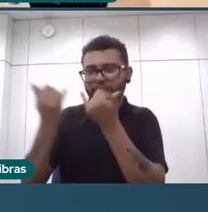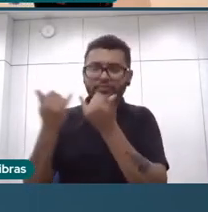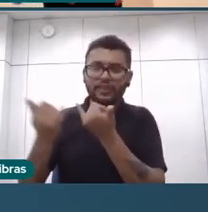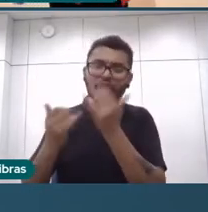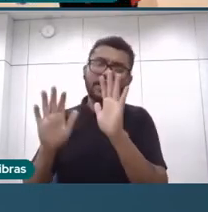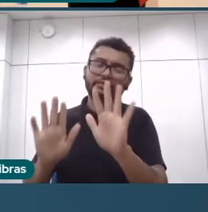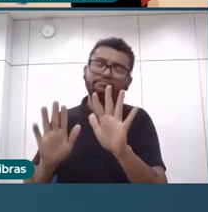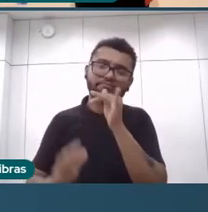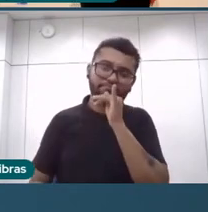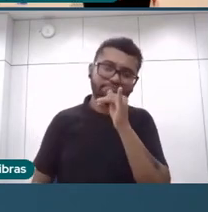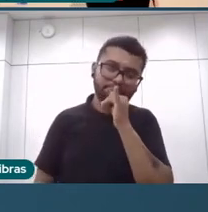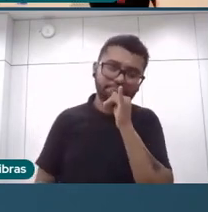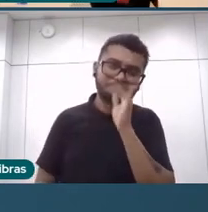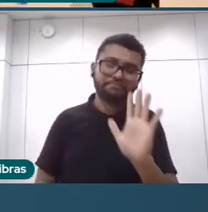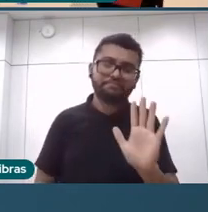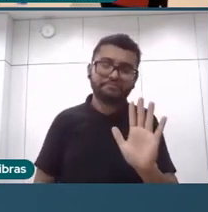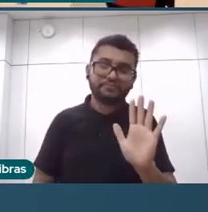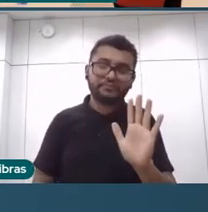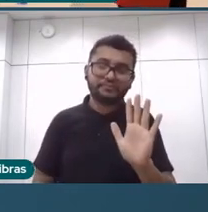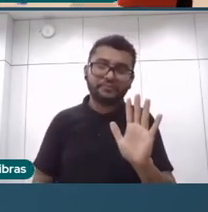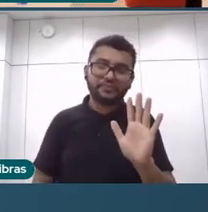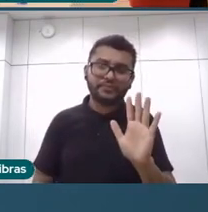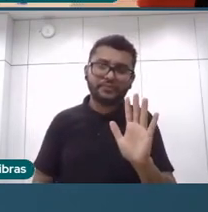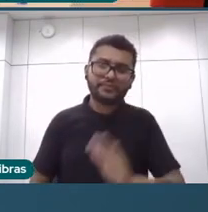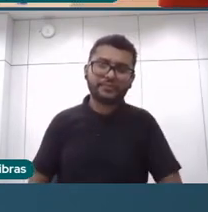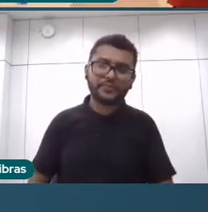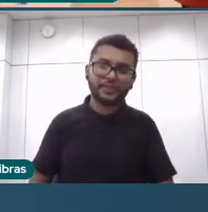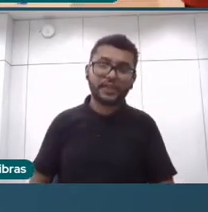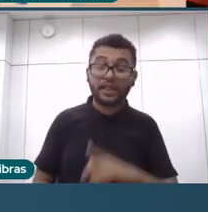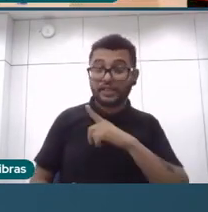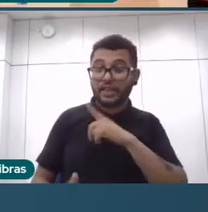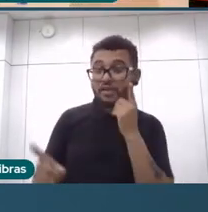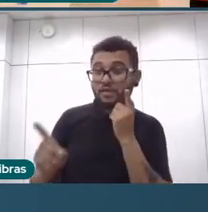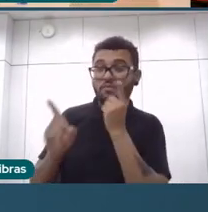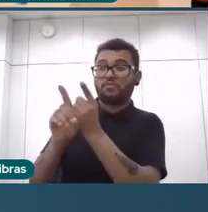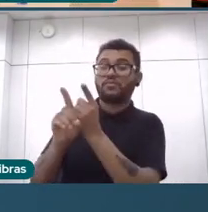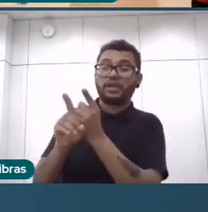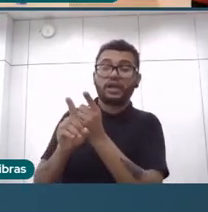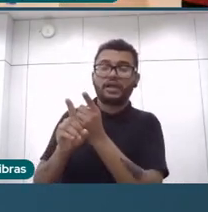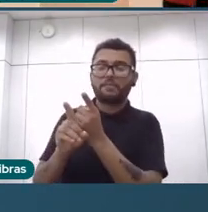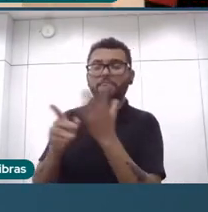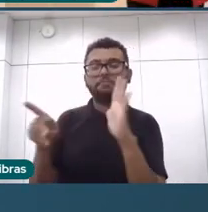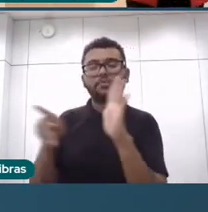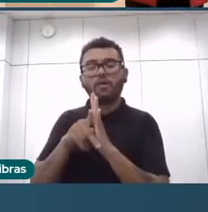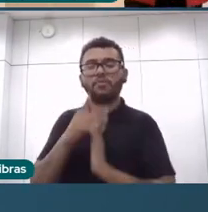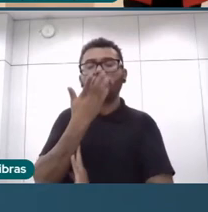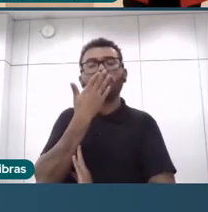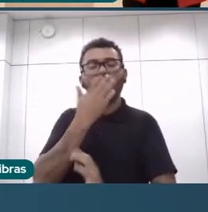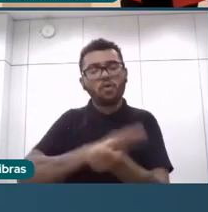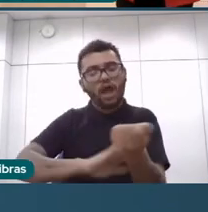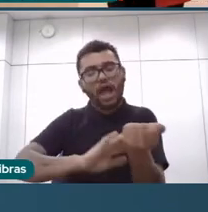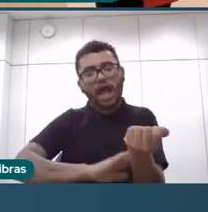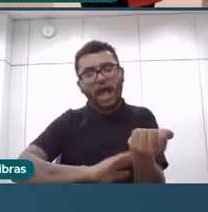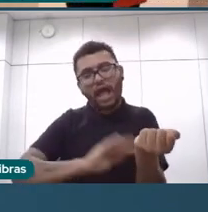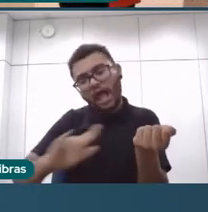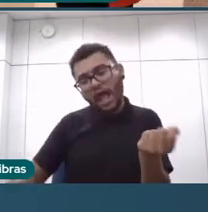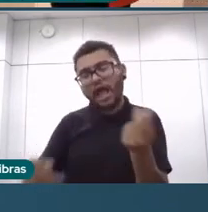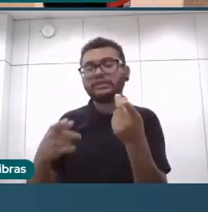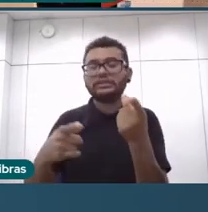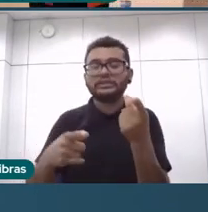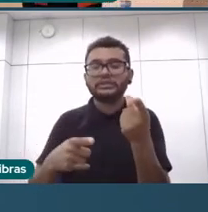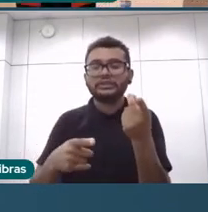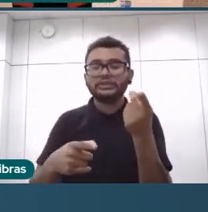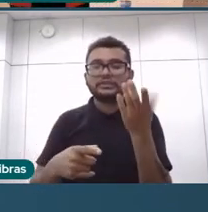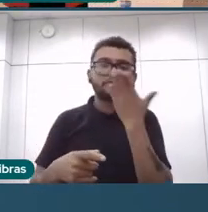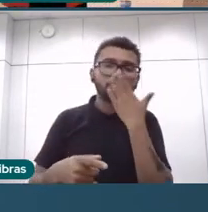discussão de auto identificação sobre raça, cor, etnia, tinha pessoas que